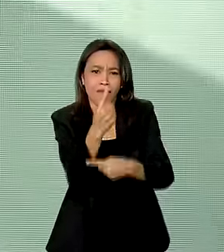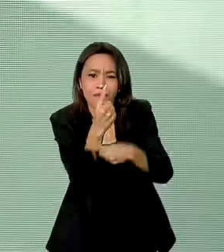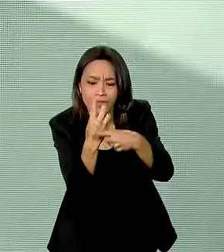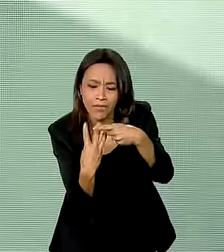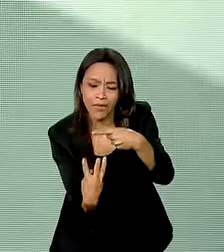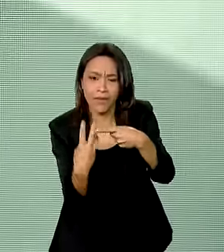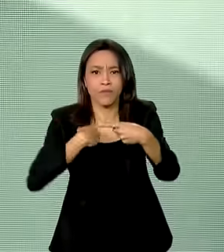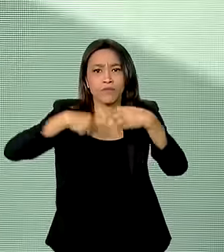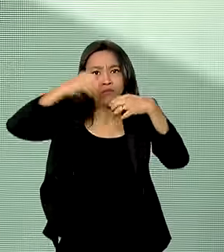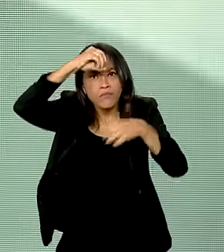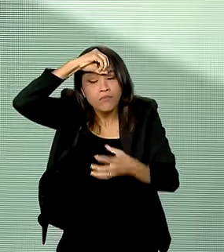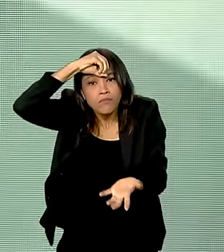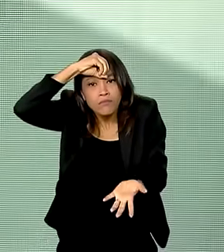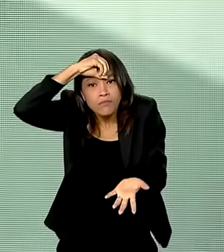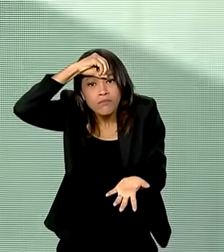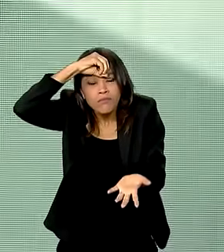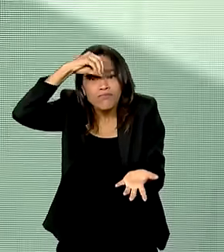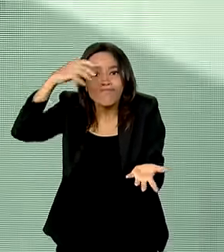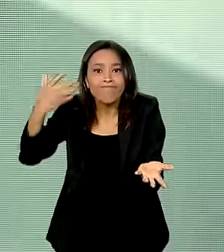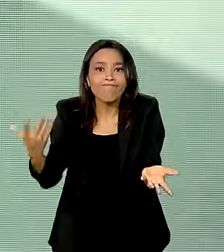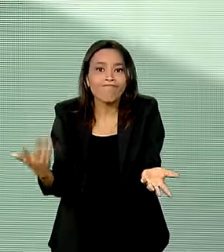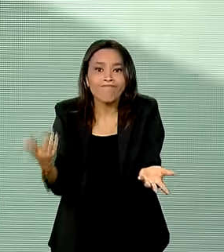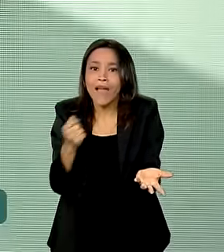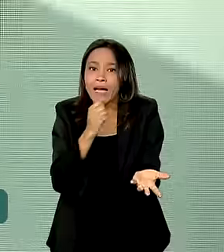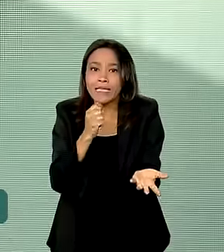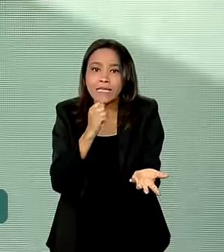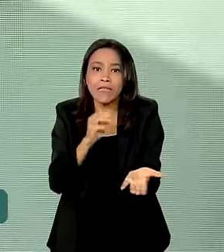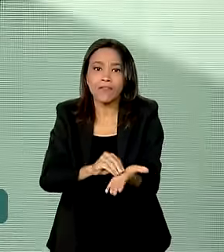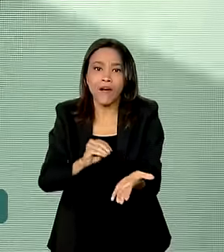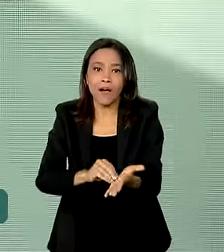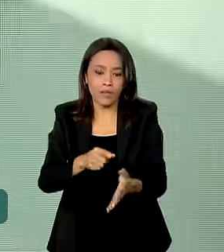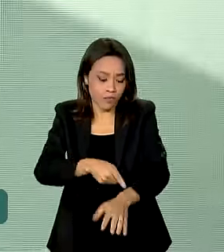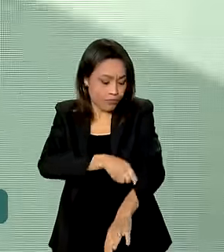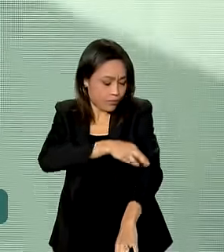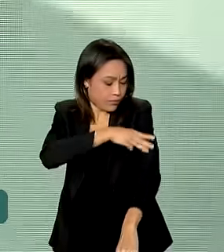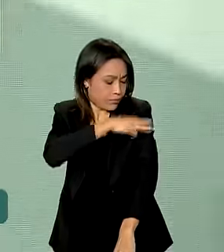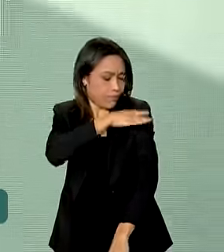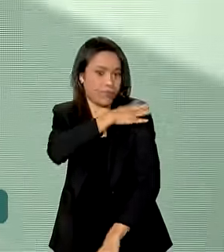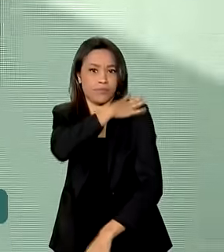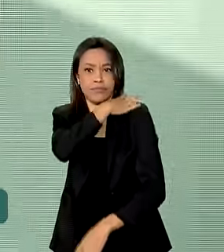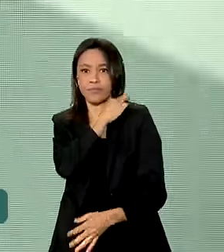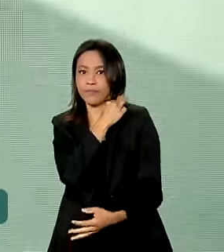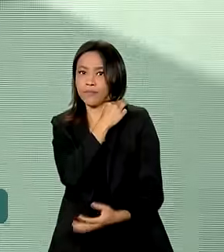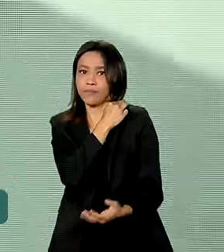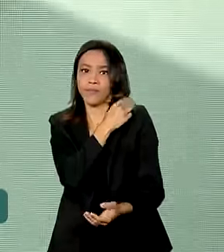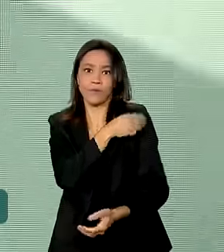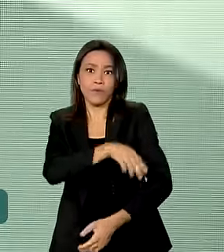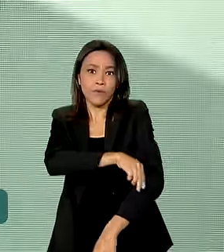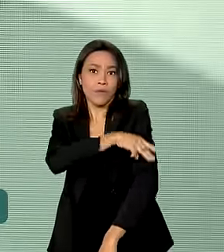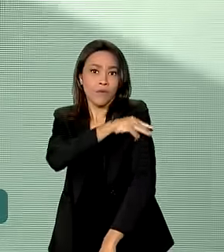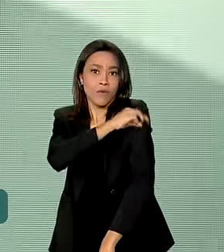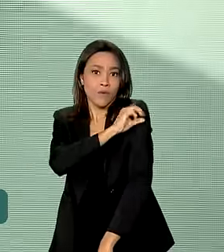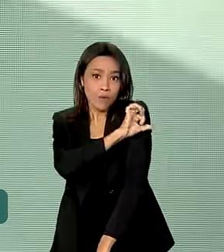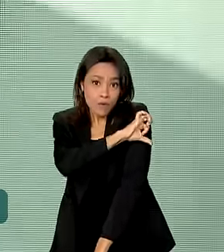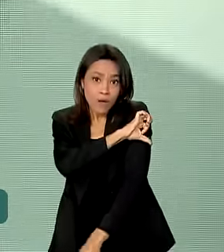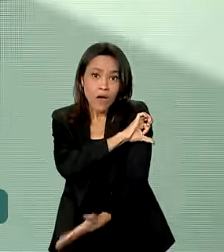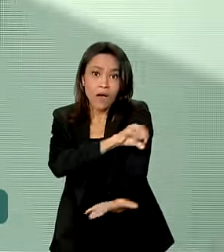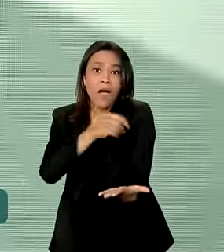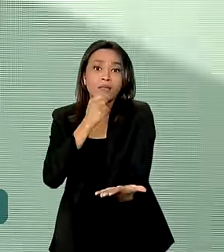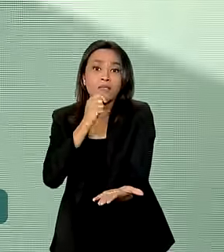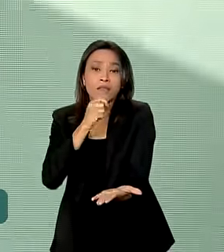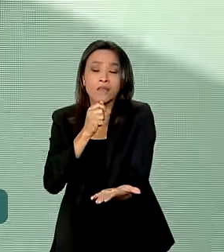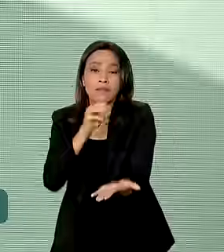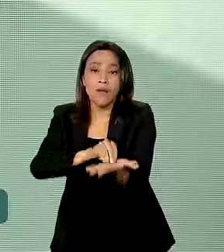população sem ter concluído o ensino fundamental. Nós não podemos conviver com essa